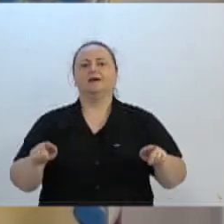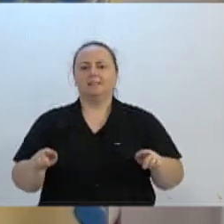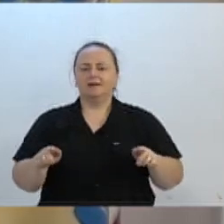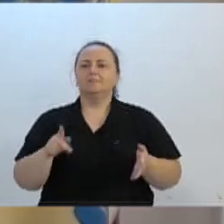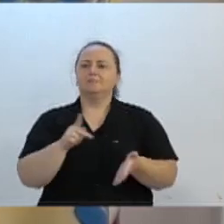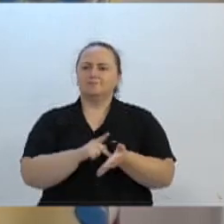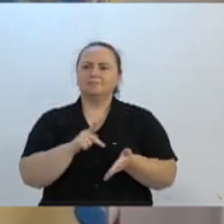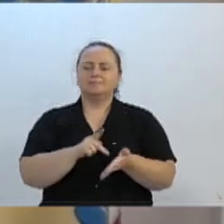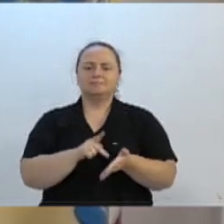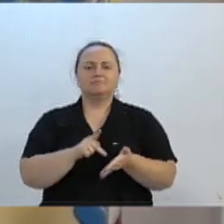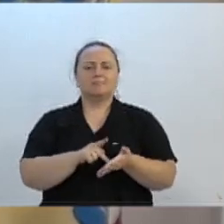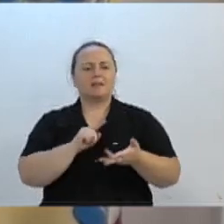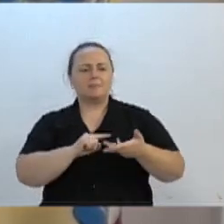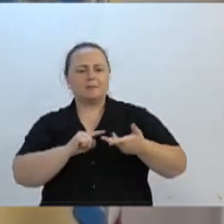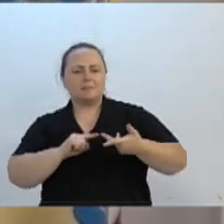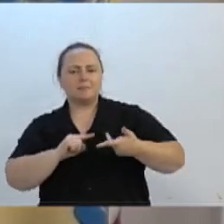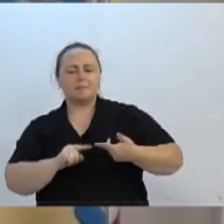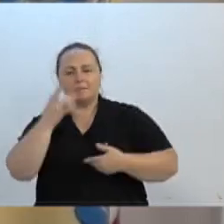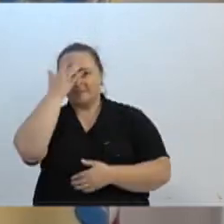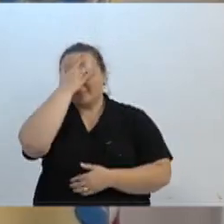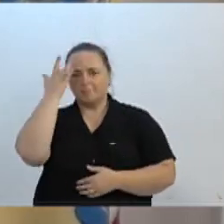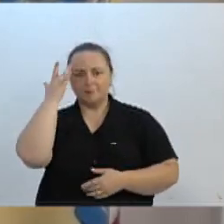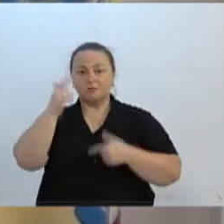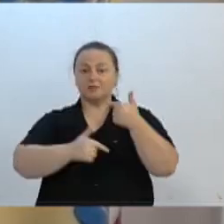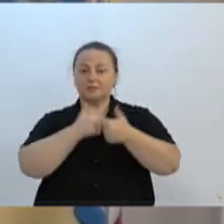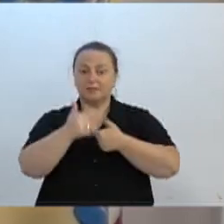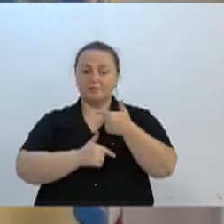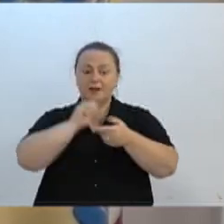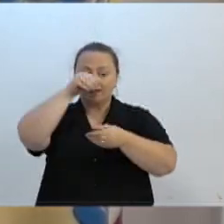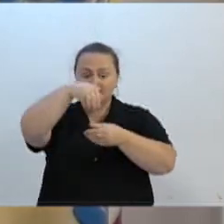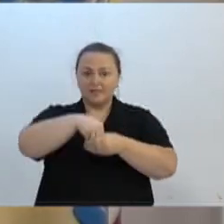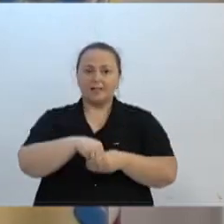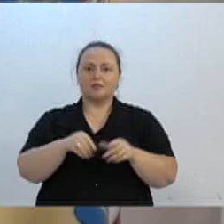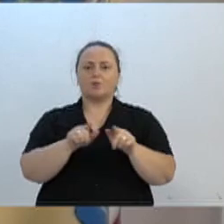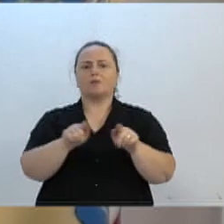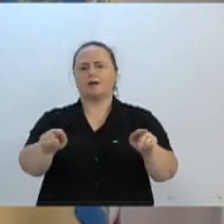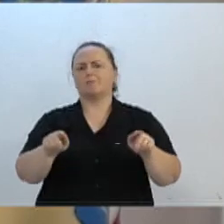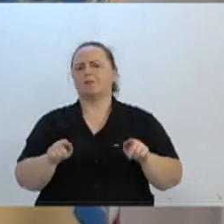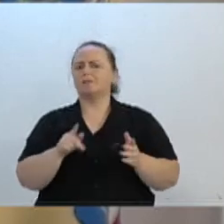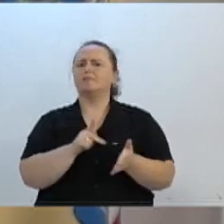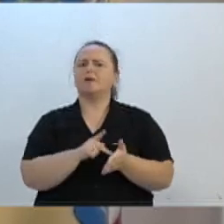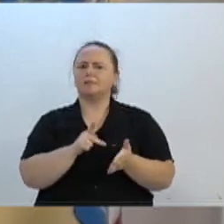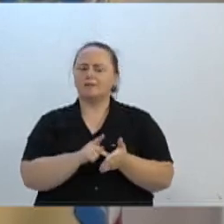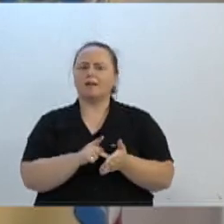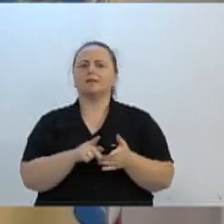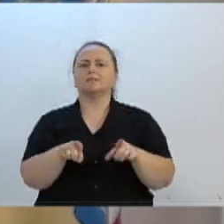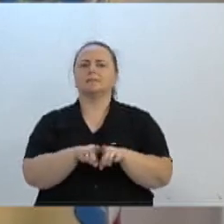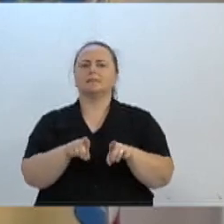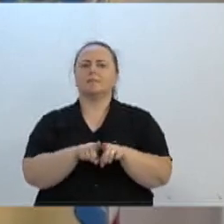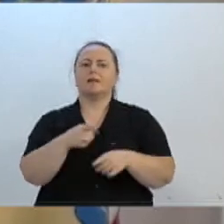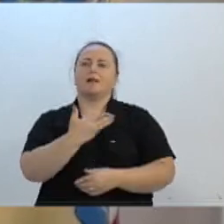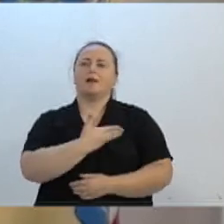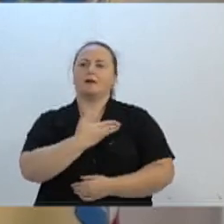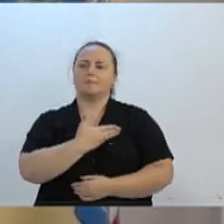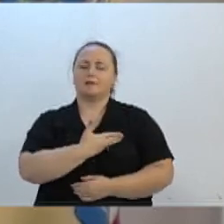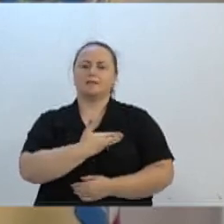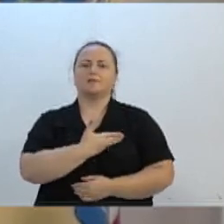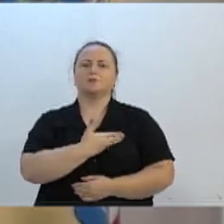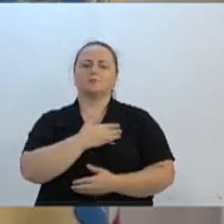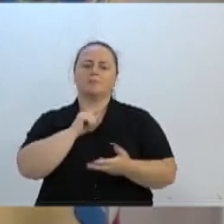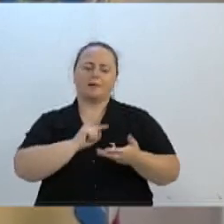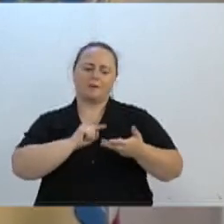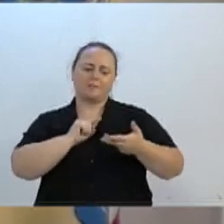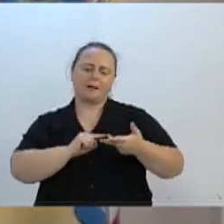seu Hermídio, o Maurício, o Náucio, o Morong, o Stephanie e Vanessa, meus amigos Wagner, a Mauri, o Lucas, o